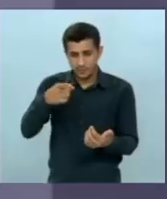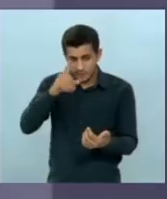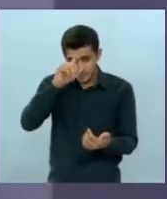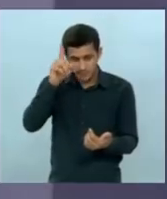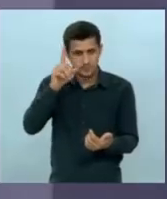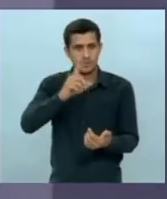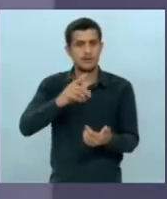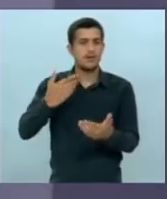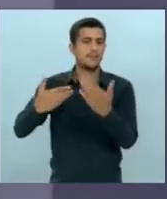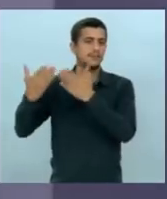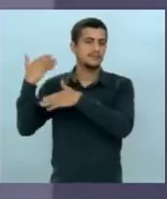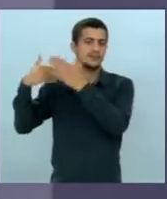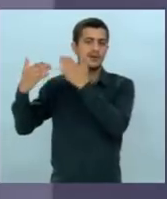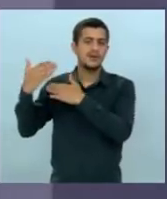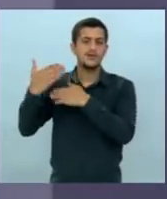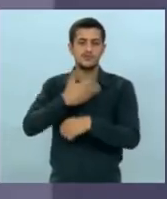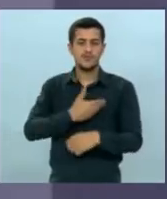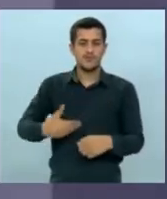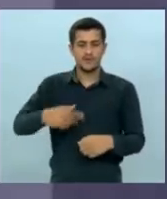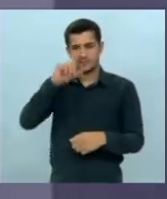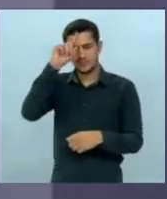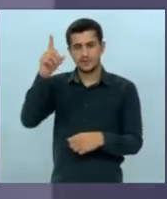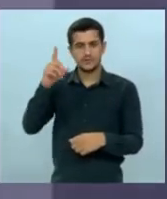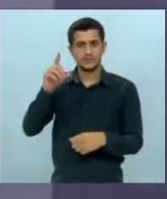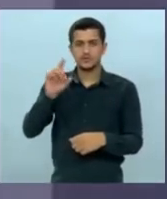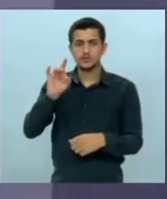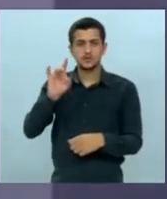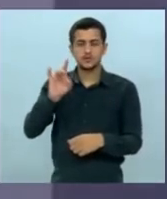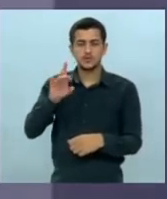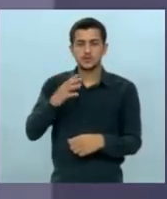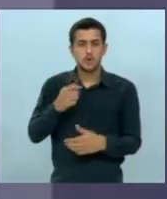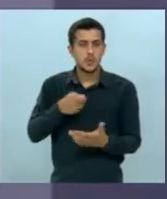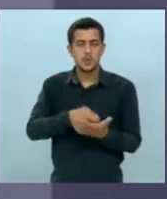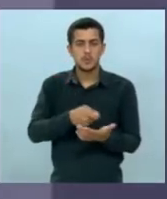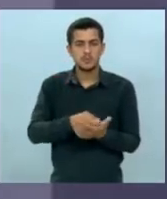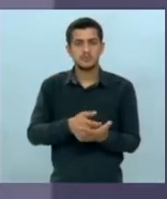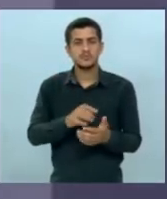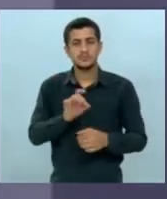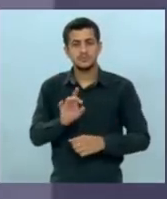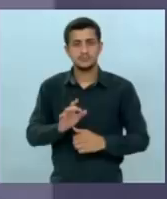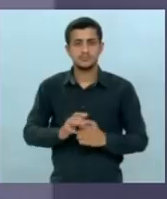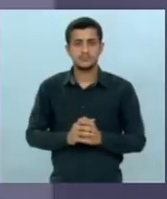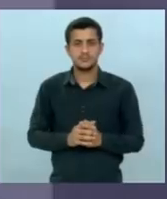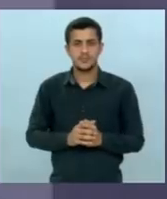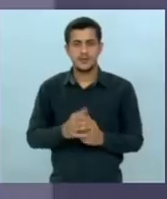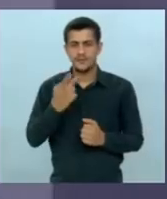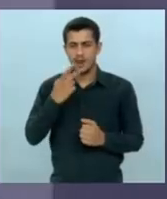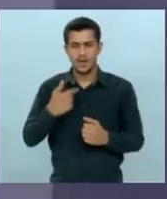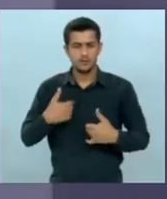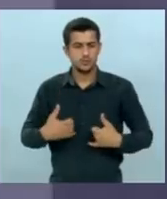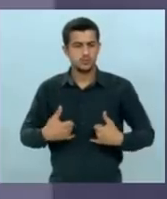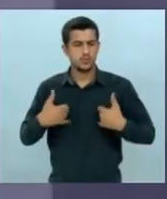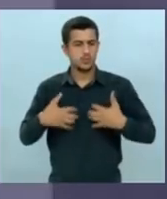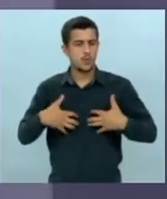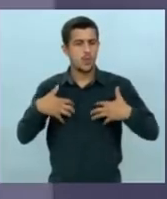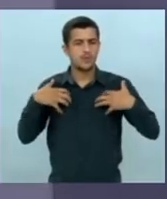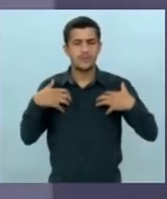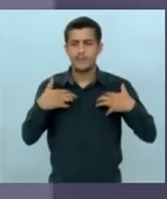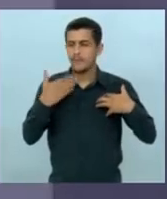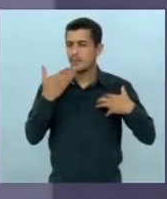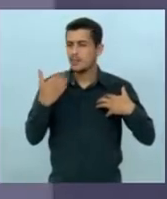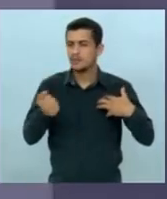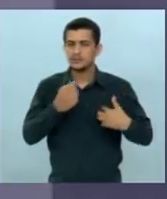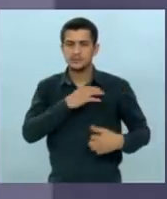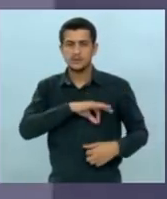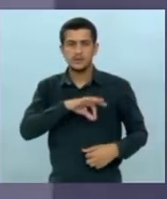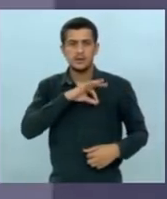apenas cumprindo a sua obrigação então não existe essa de querer se vangloriar dizendo que é o melhor salário do Brasil